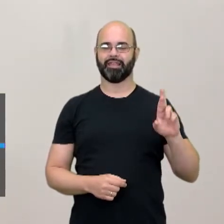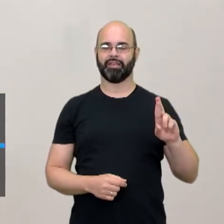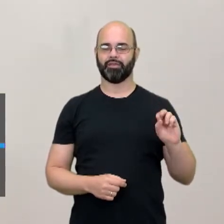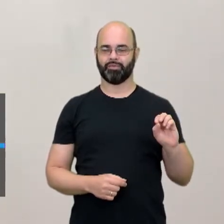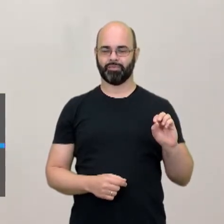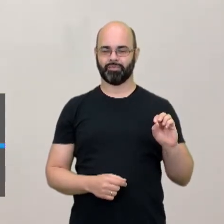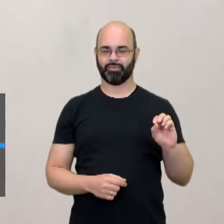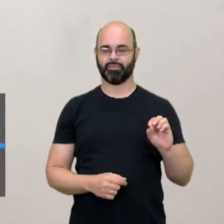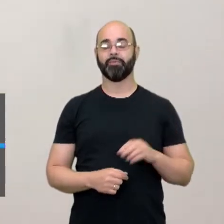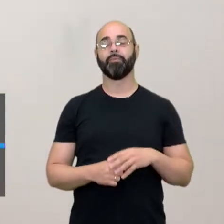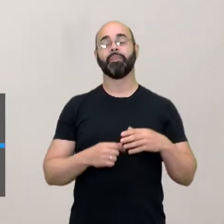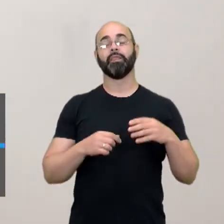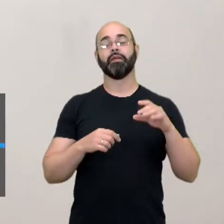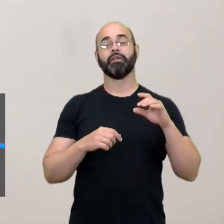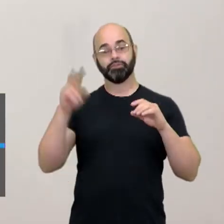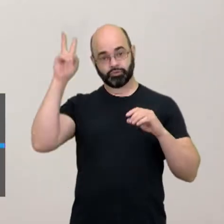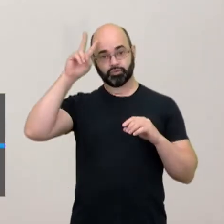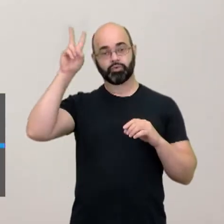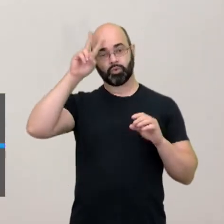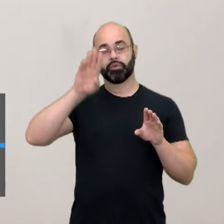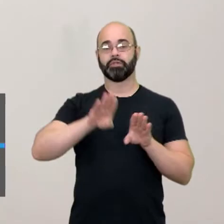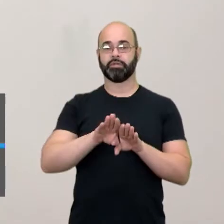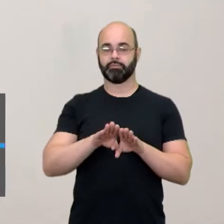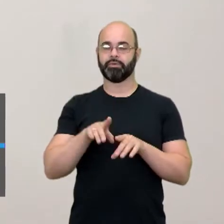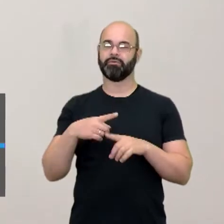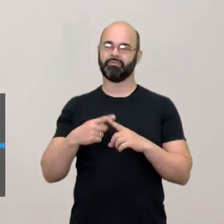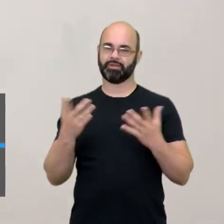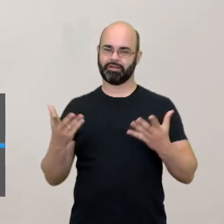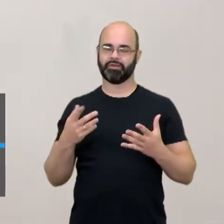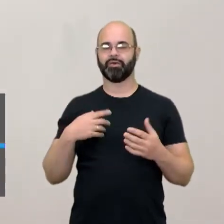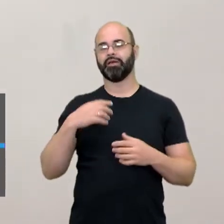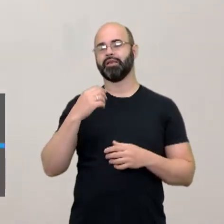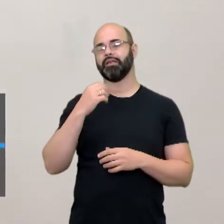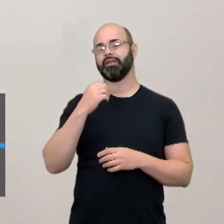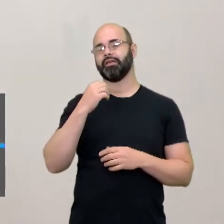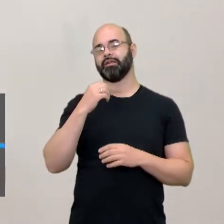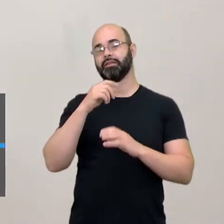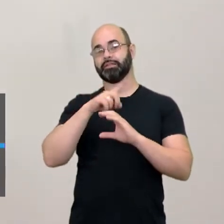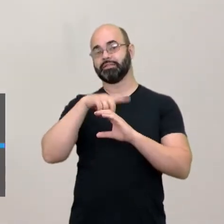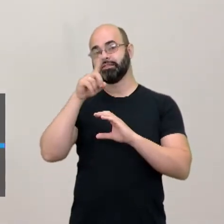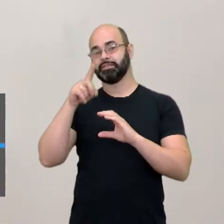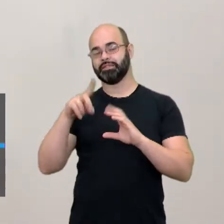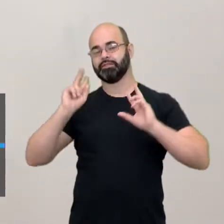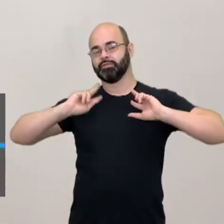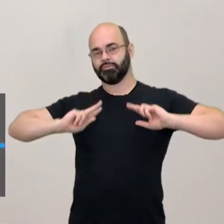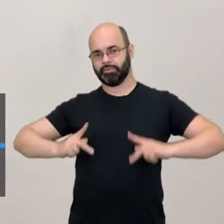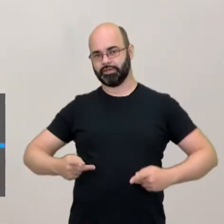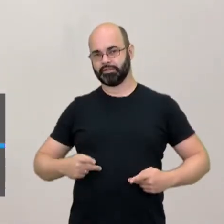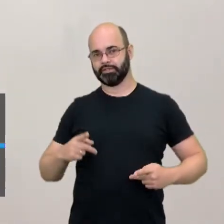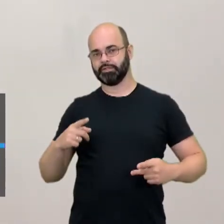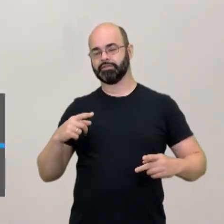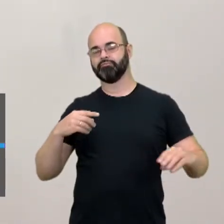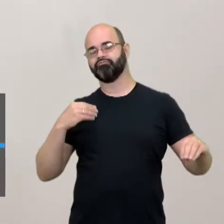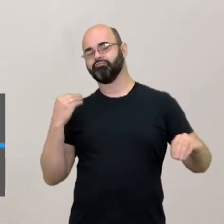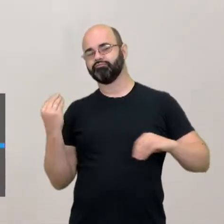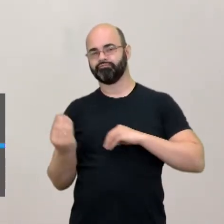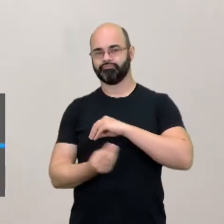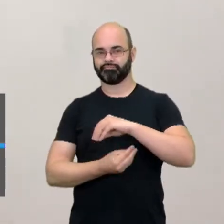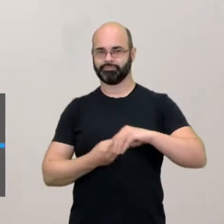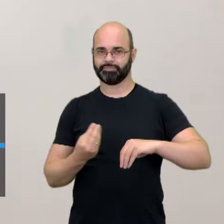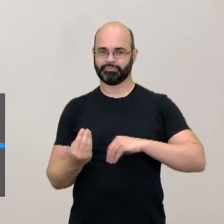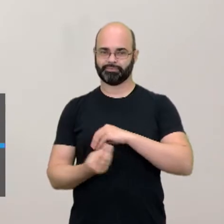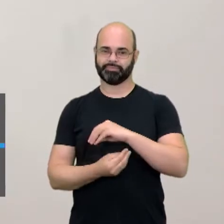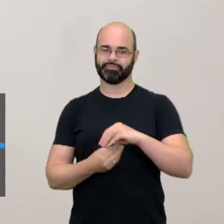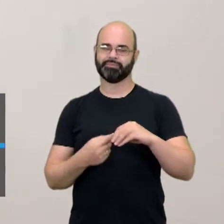as ciências humanas, as integra e a gente pode até ampliar isso na medida em que a gente faz comentários